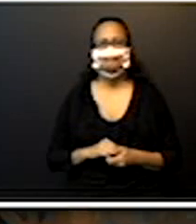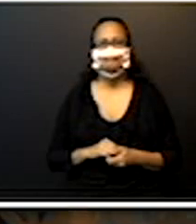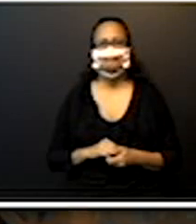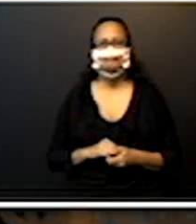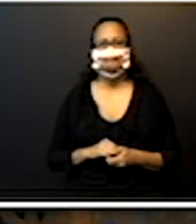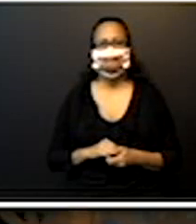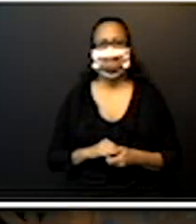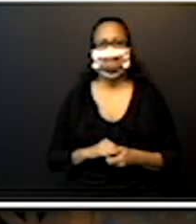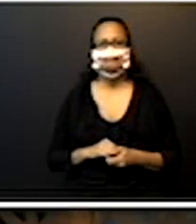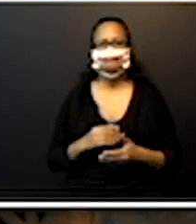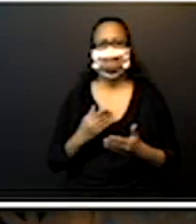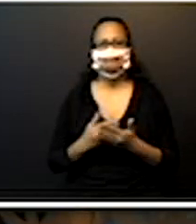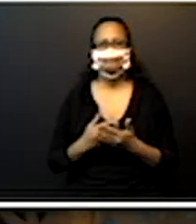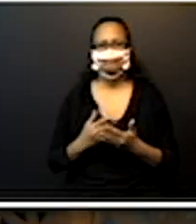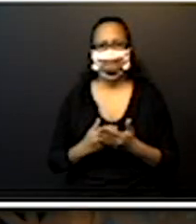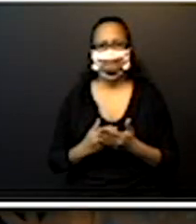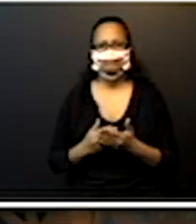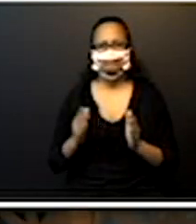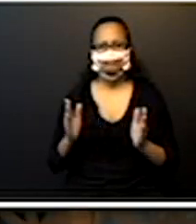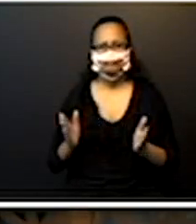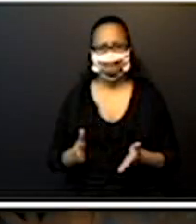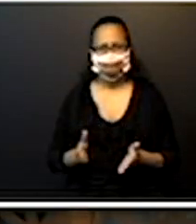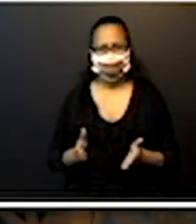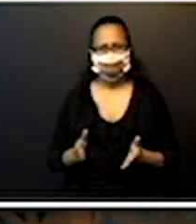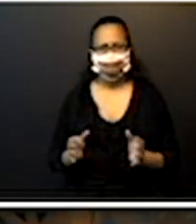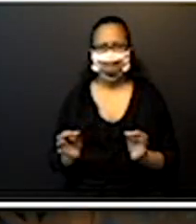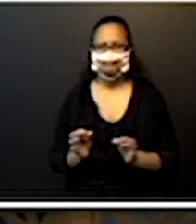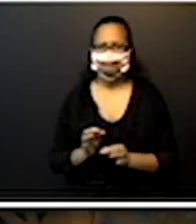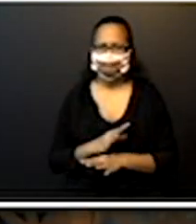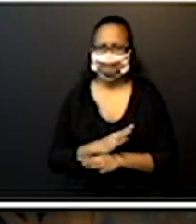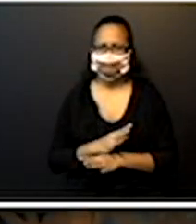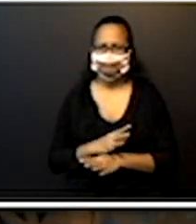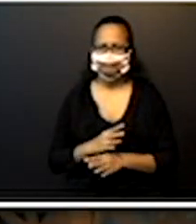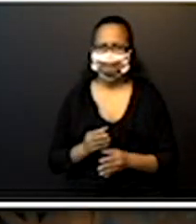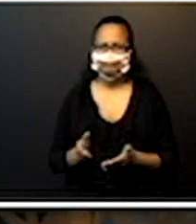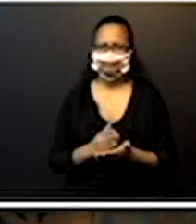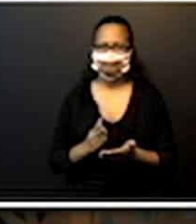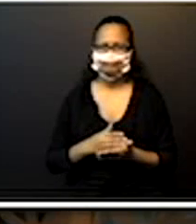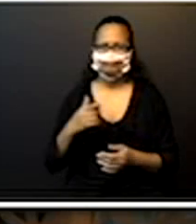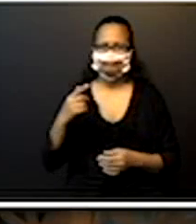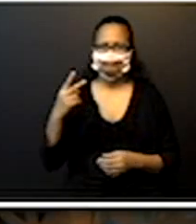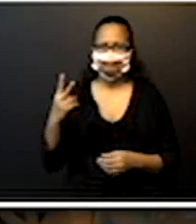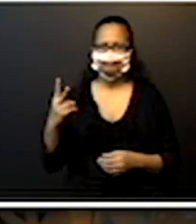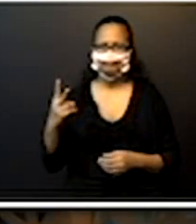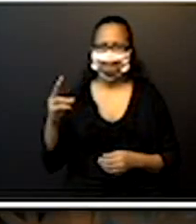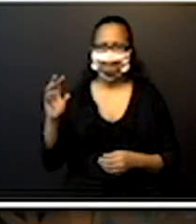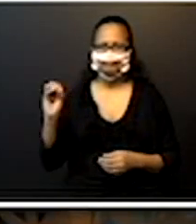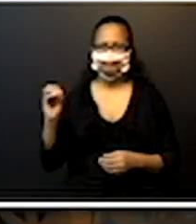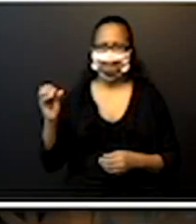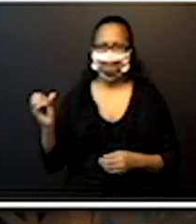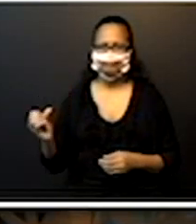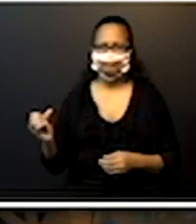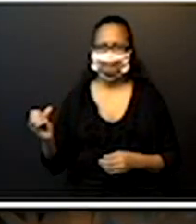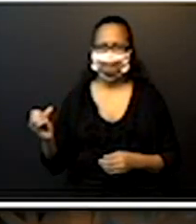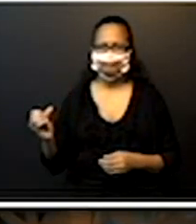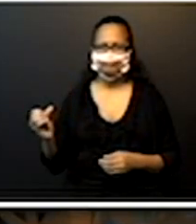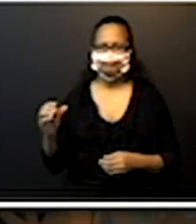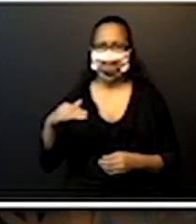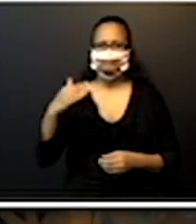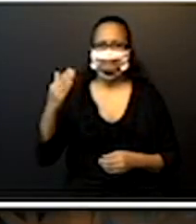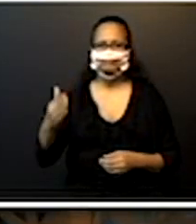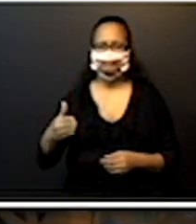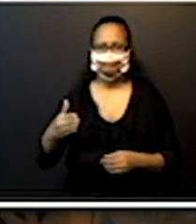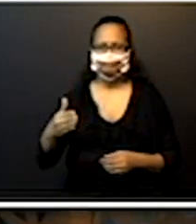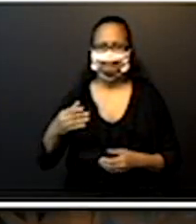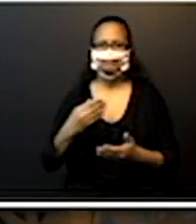Então, essa aula de hoje termina aqui na 206 e na próxima aula a gente vai falar do jogo